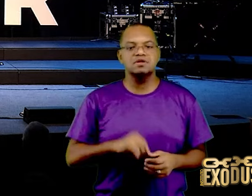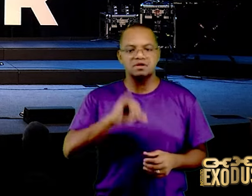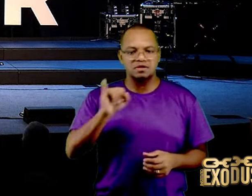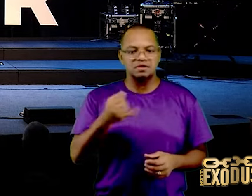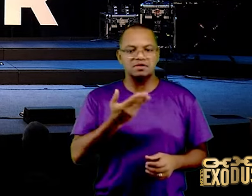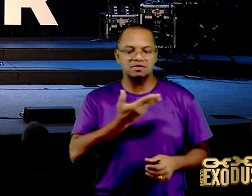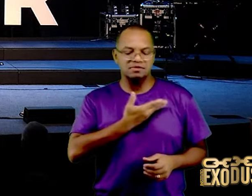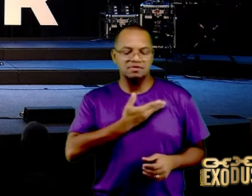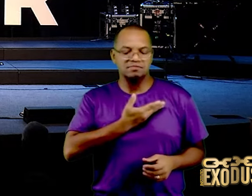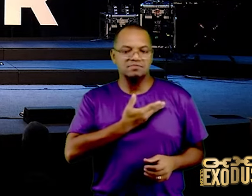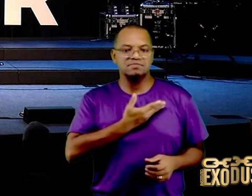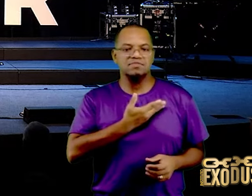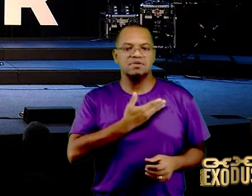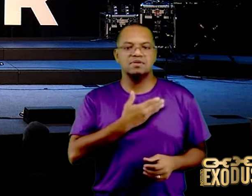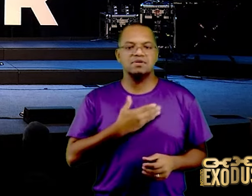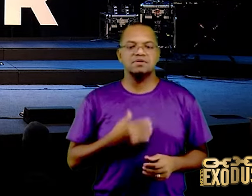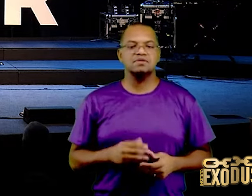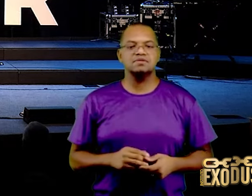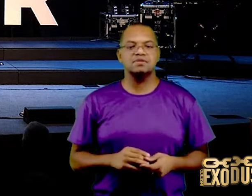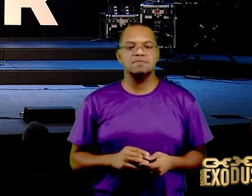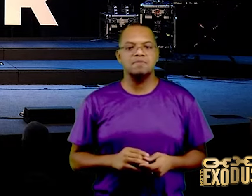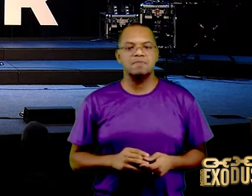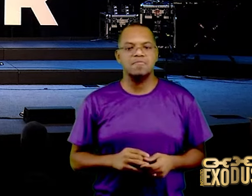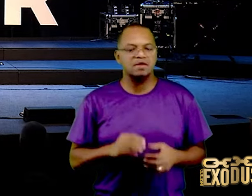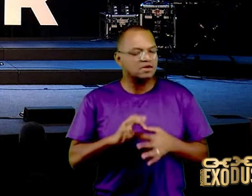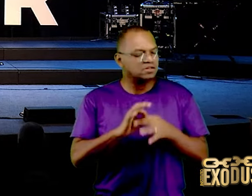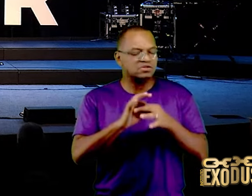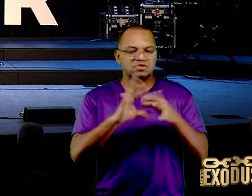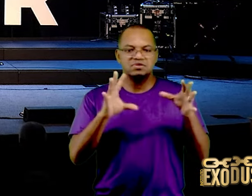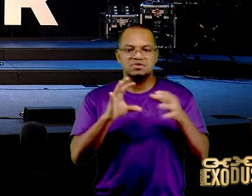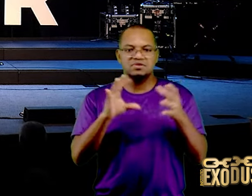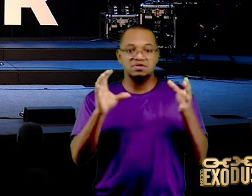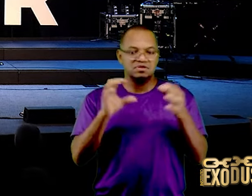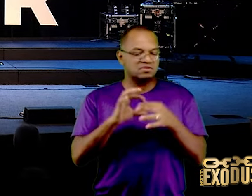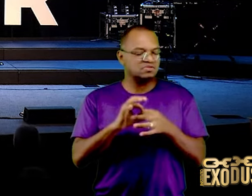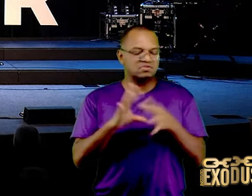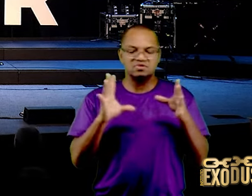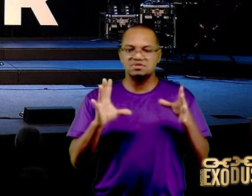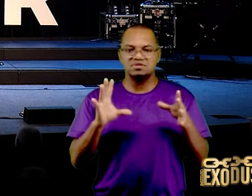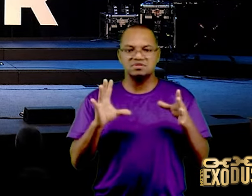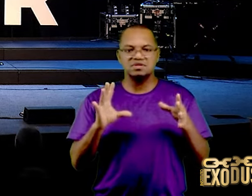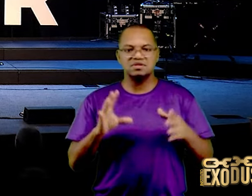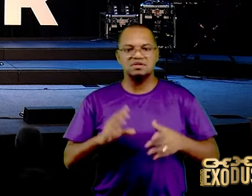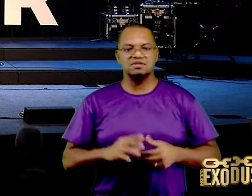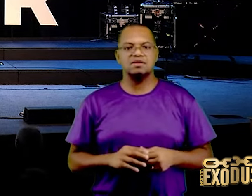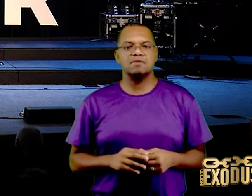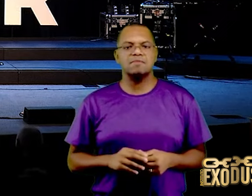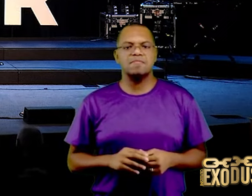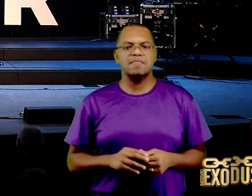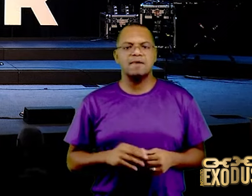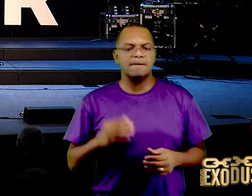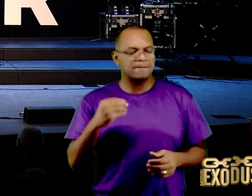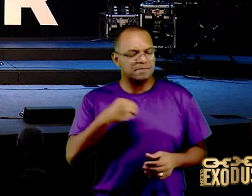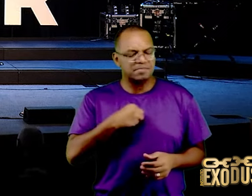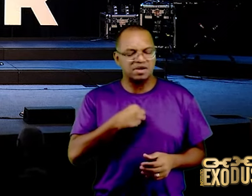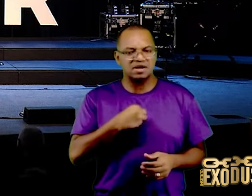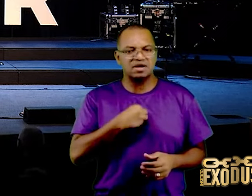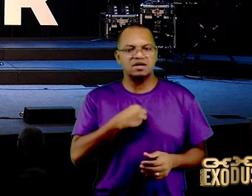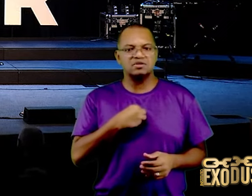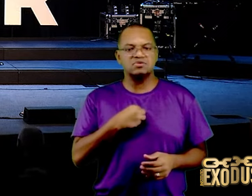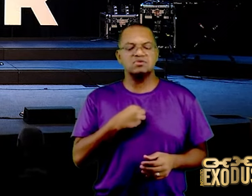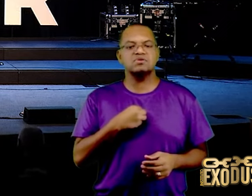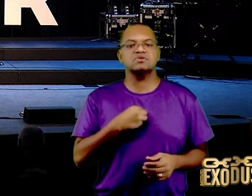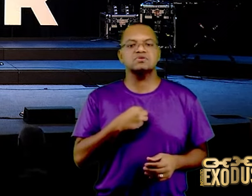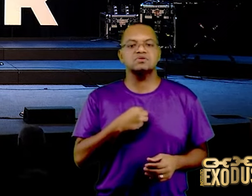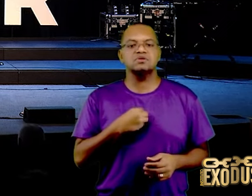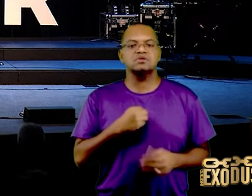não permitam então, que o pecado estabeleça, qualquer poder, sobre seus corpos mortais, fazendo